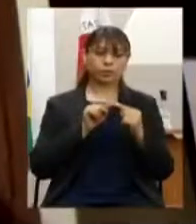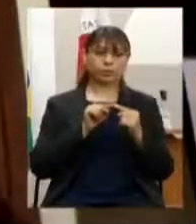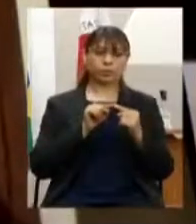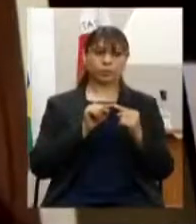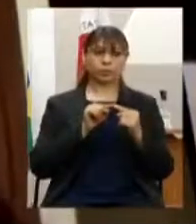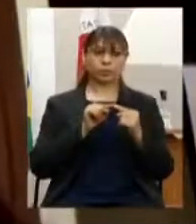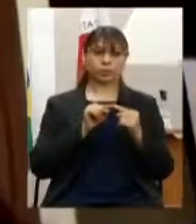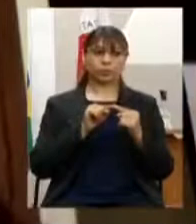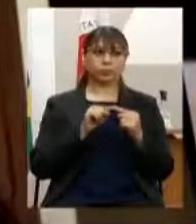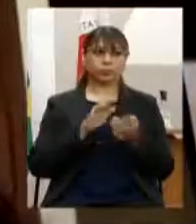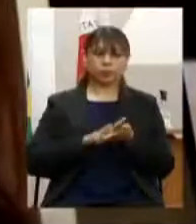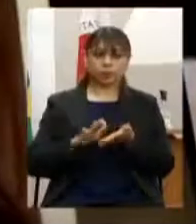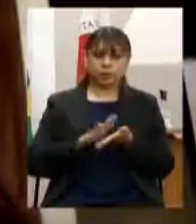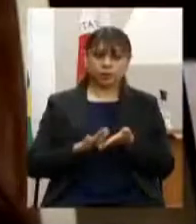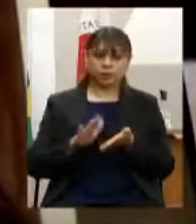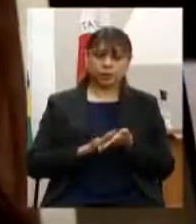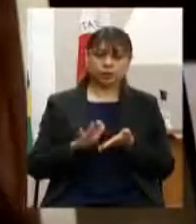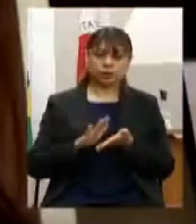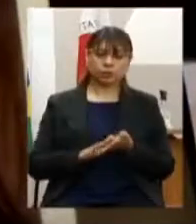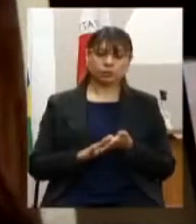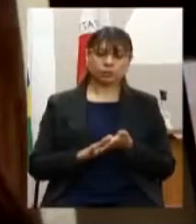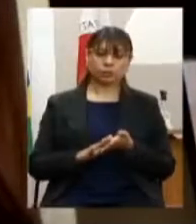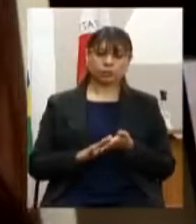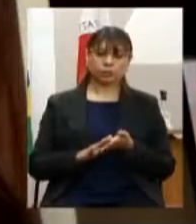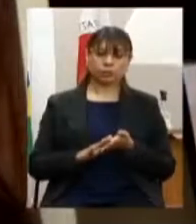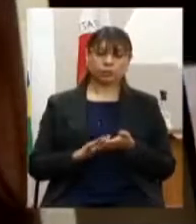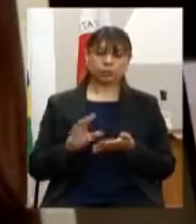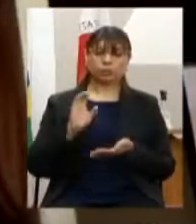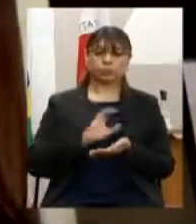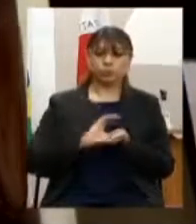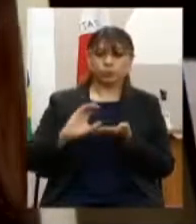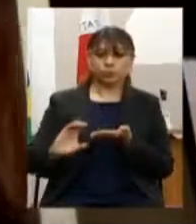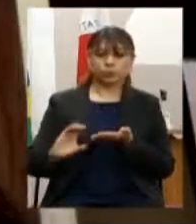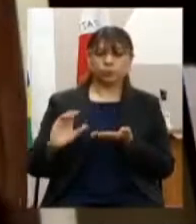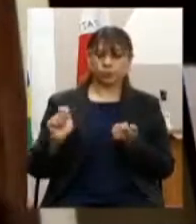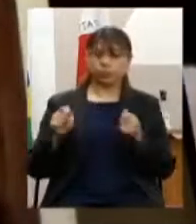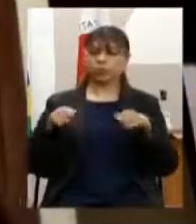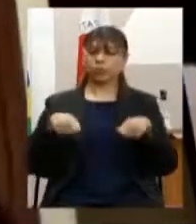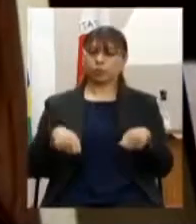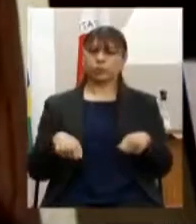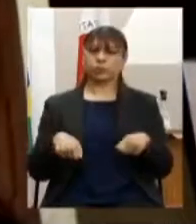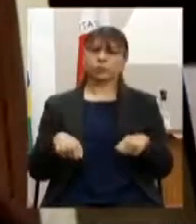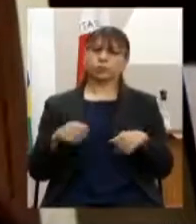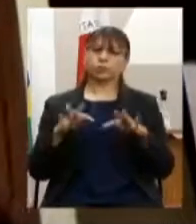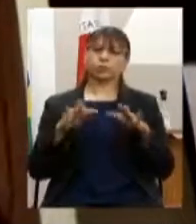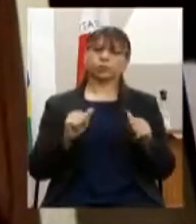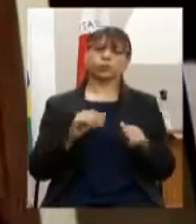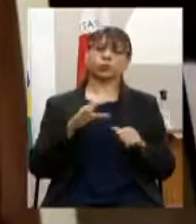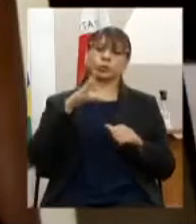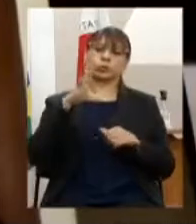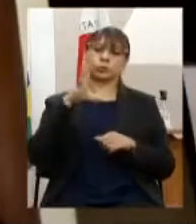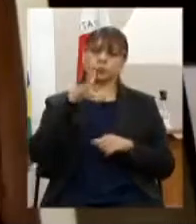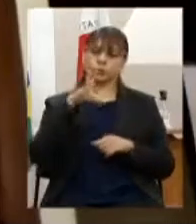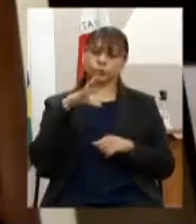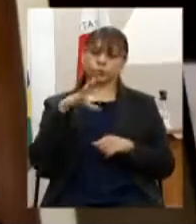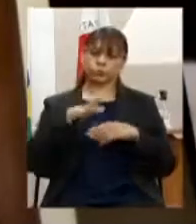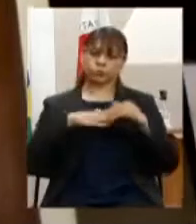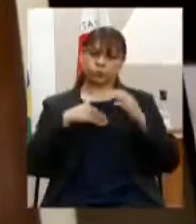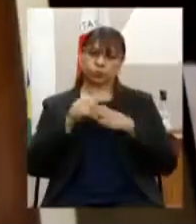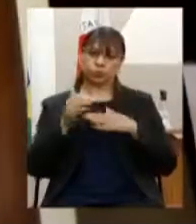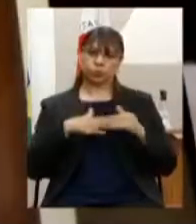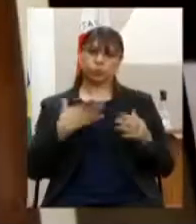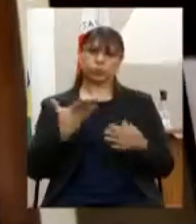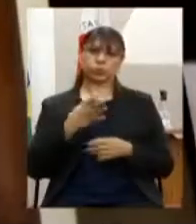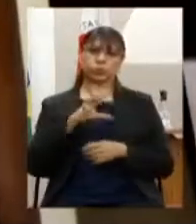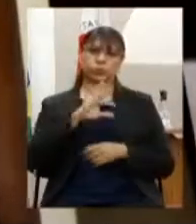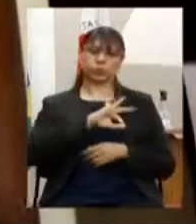do gasto desse acréscimo de recursos a capacitação dos policiais militares no atendimento